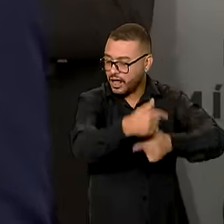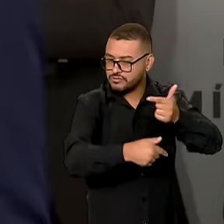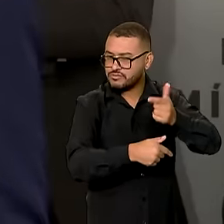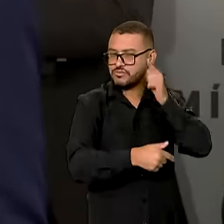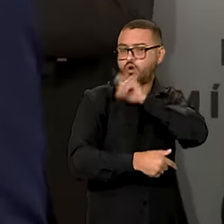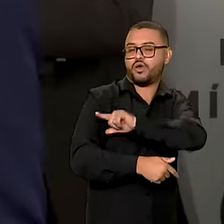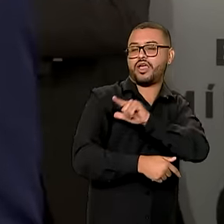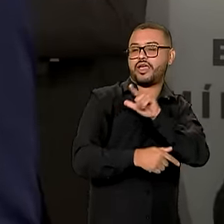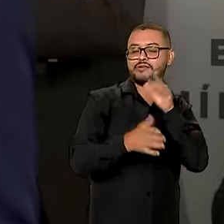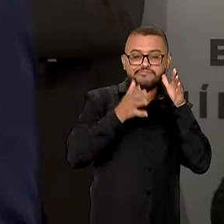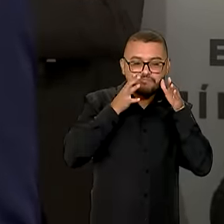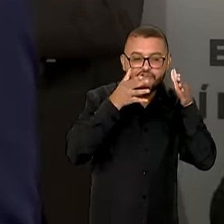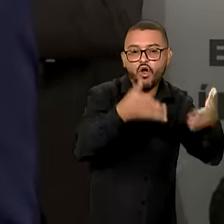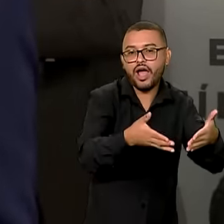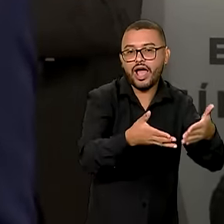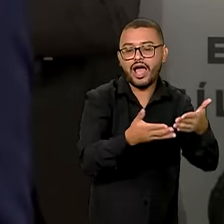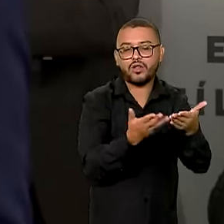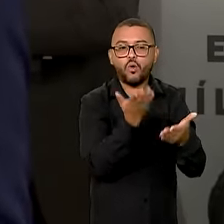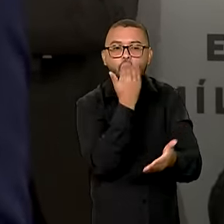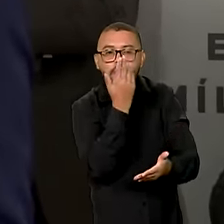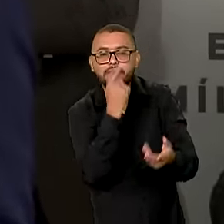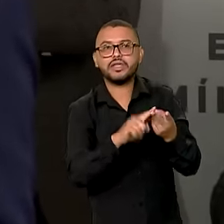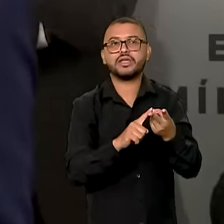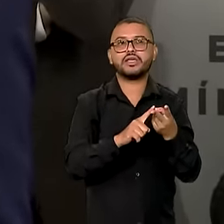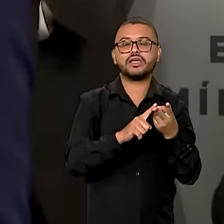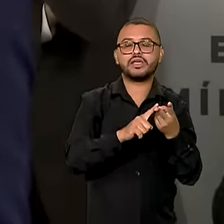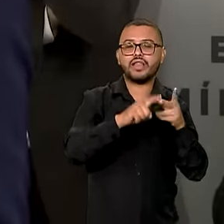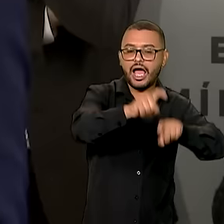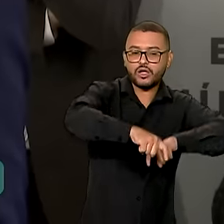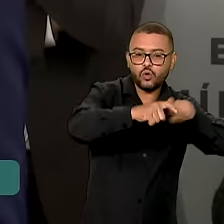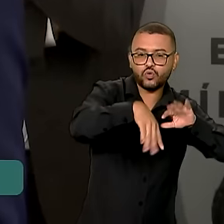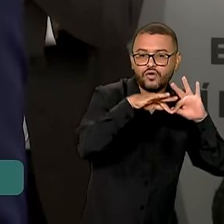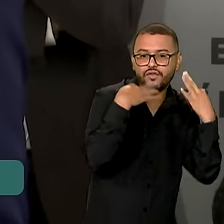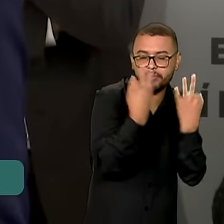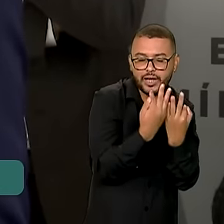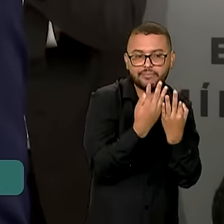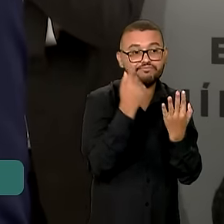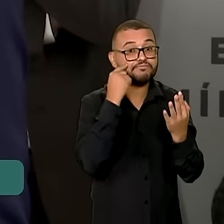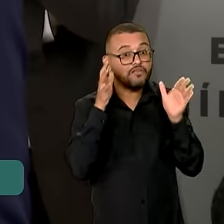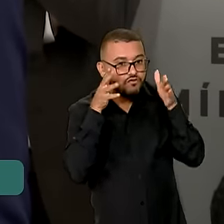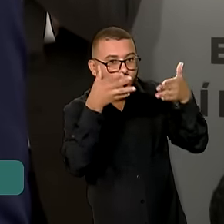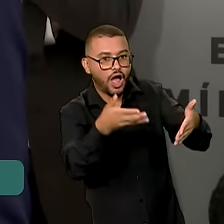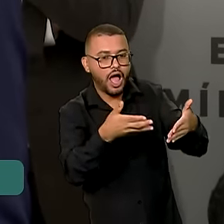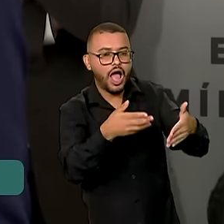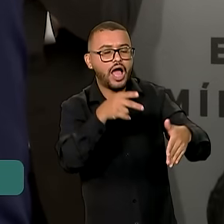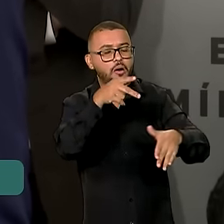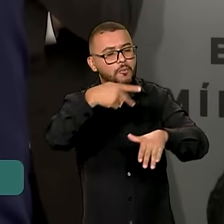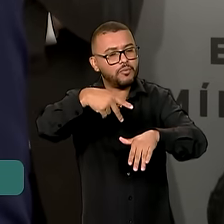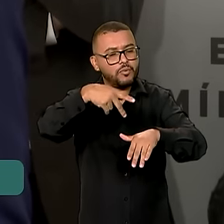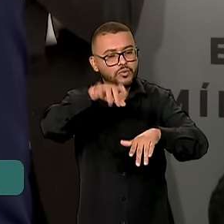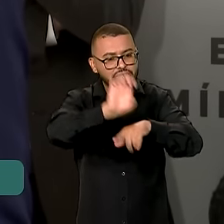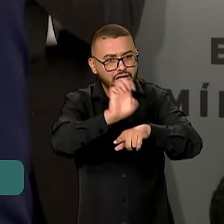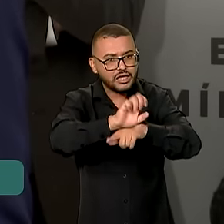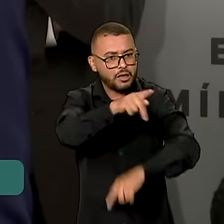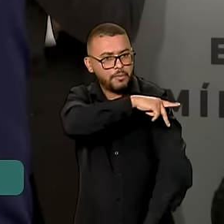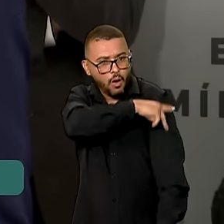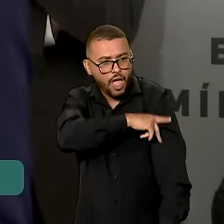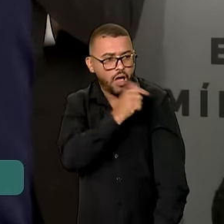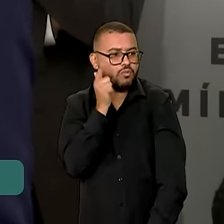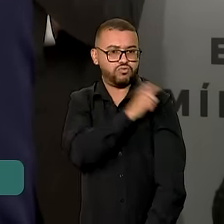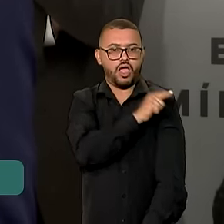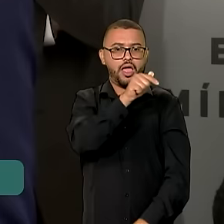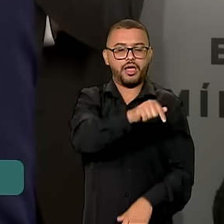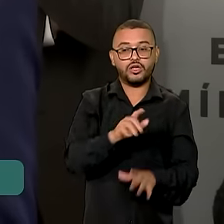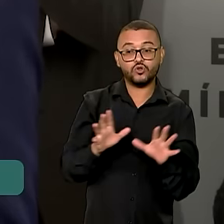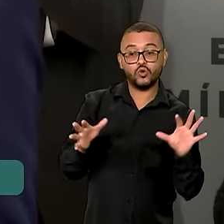especialmente a produção de alimentos, especialmente a agricultura familiar. Piauí é um estado do Brasil que,